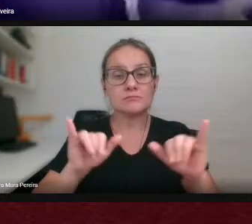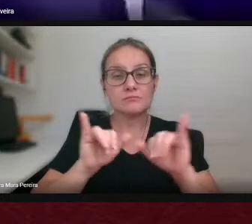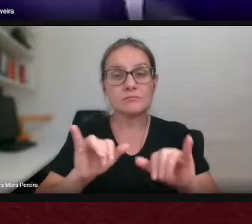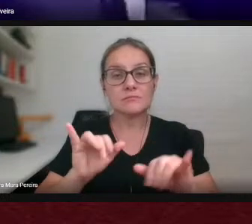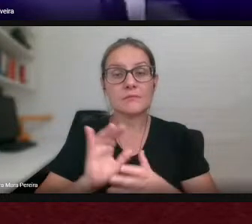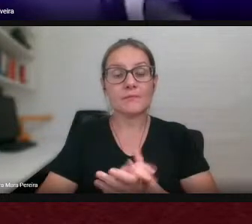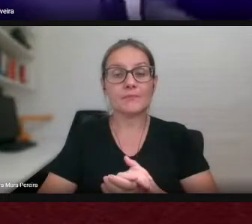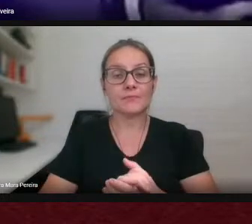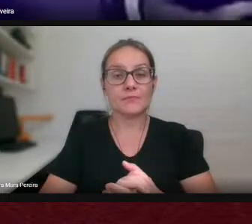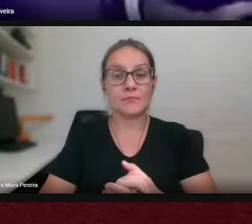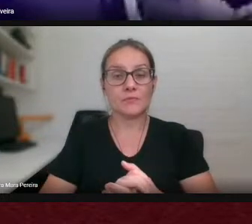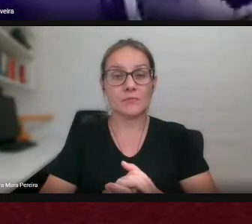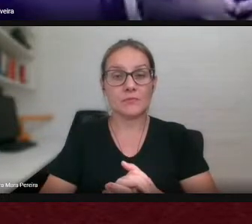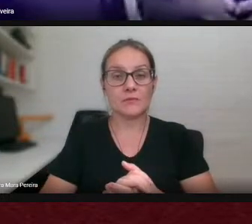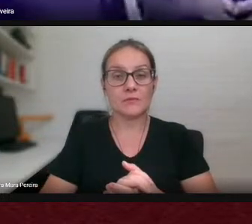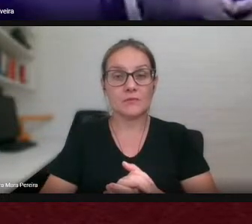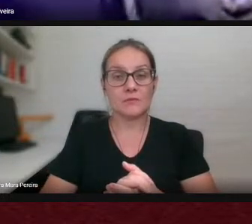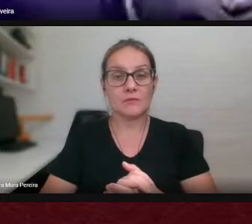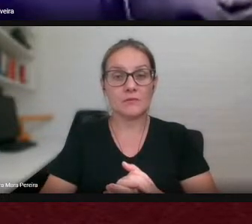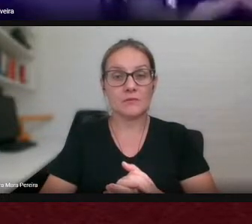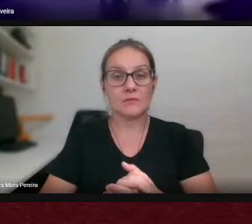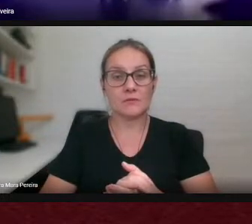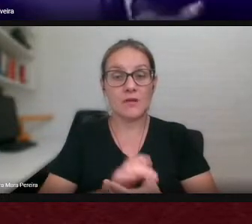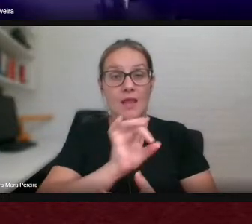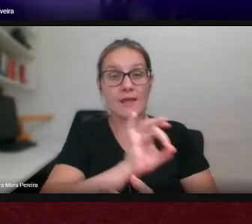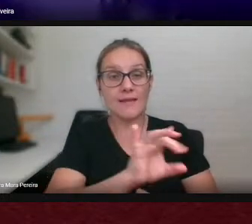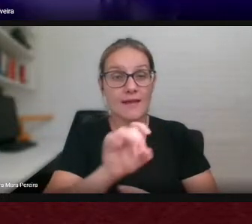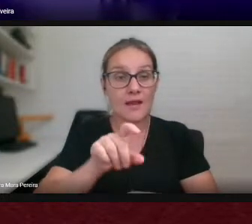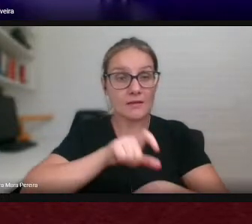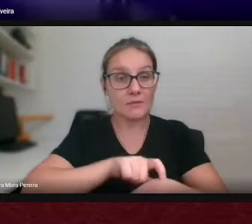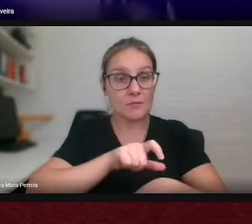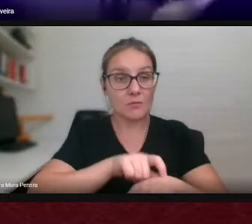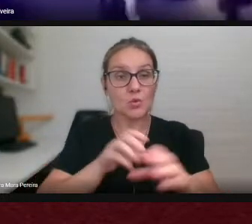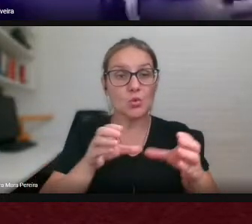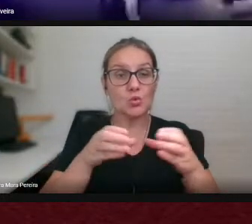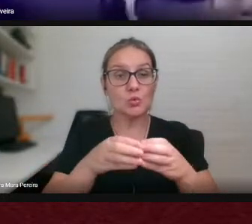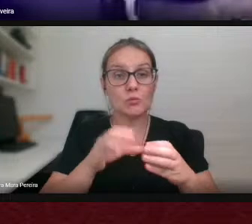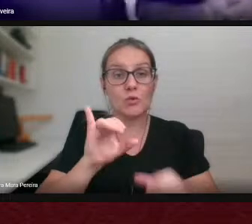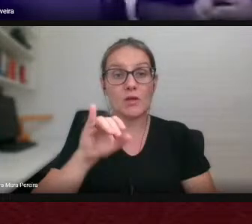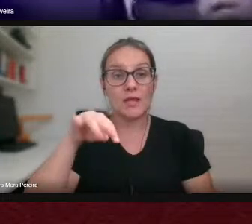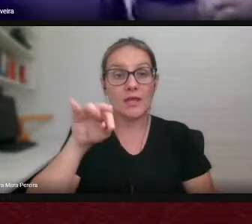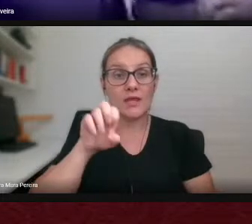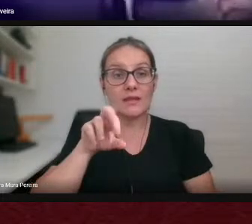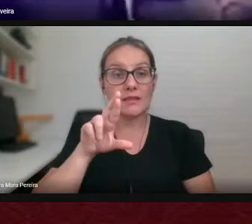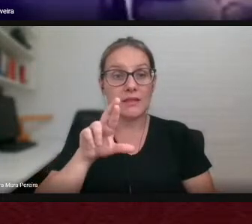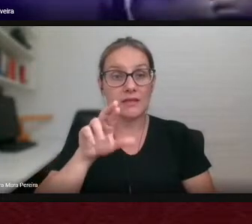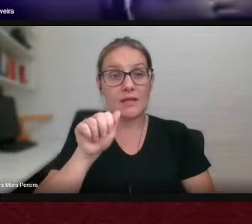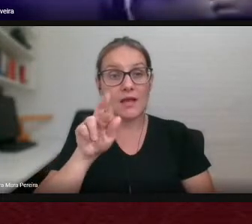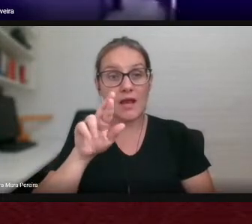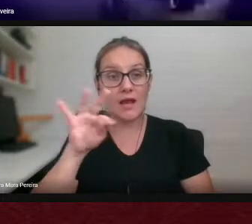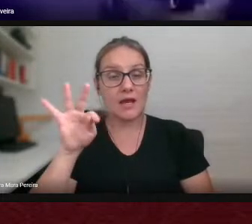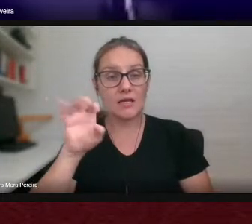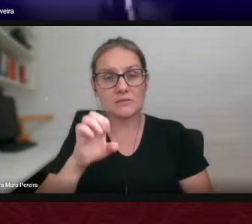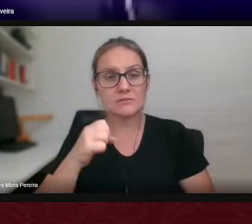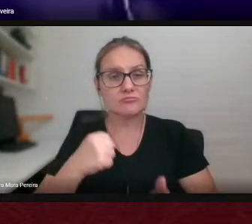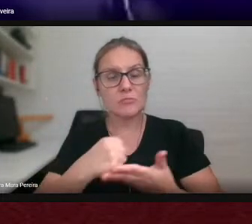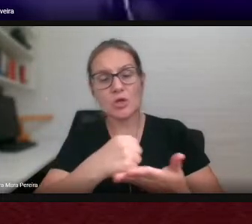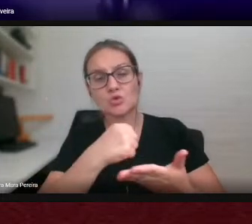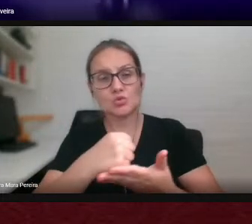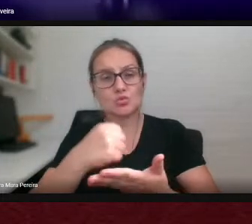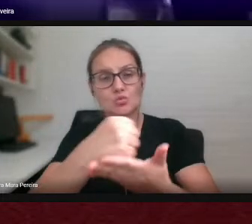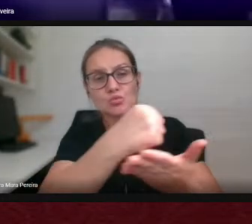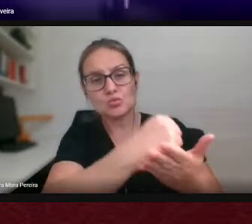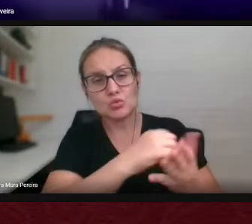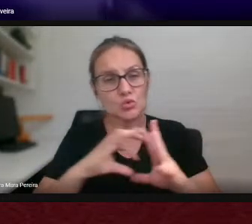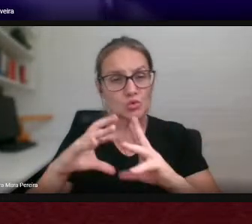tempo foi o grupo Interartes surpreendido por ajudas intermitentes e preciosas dessas